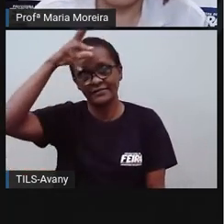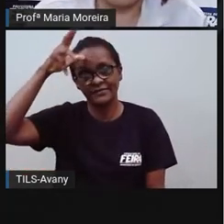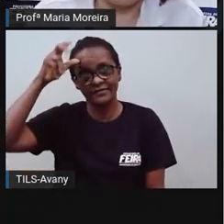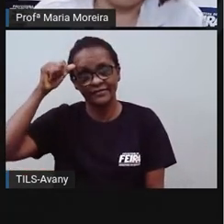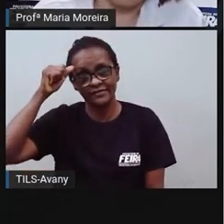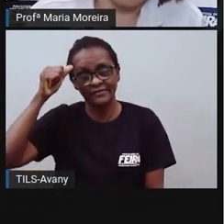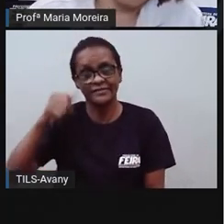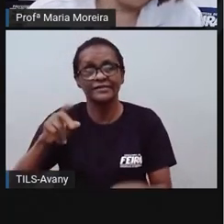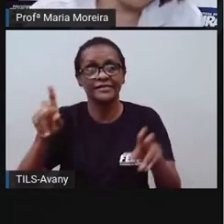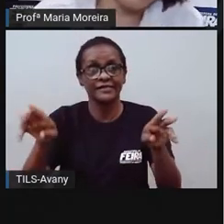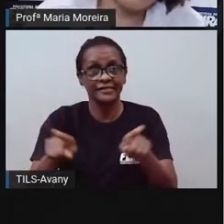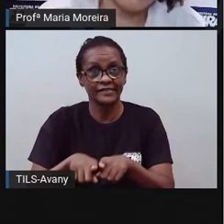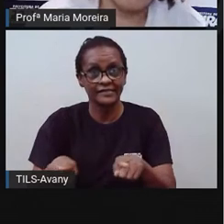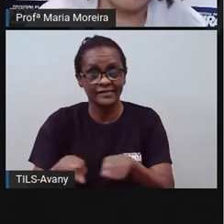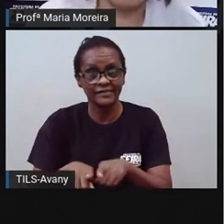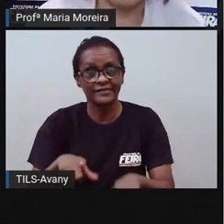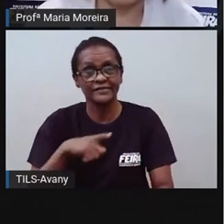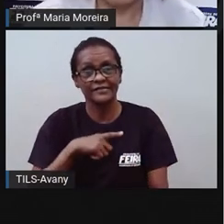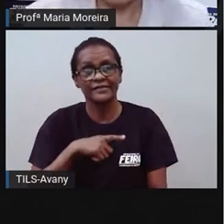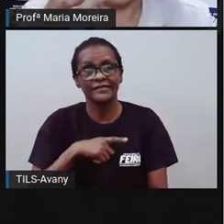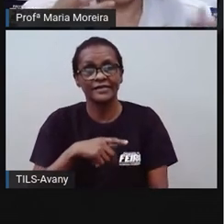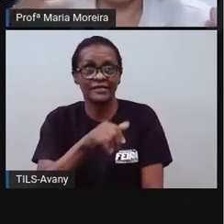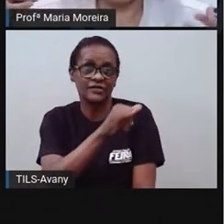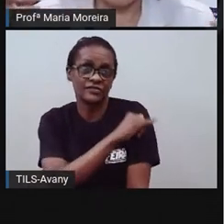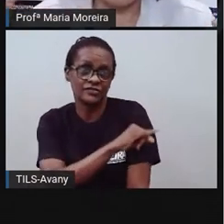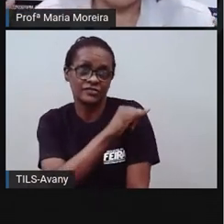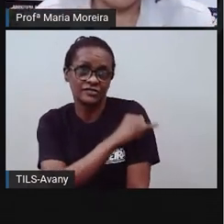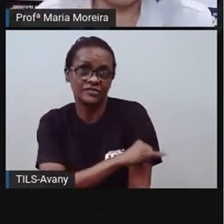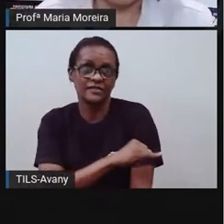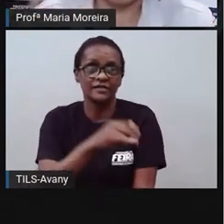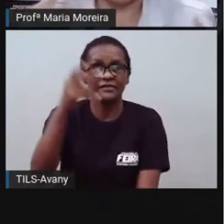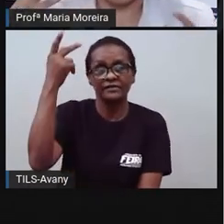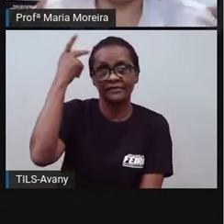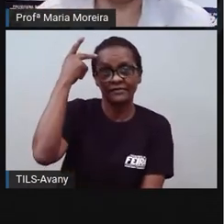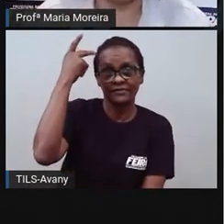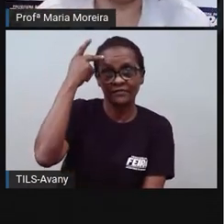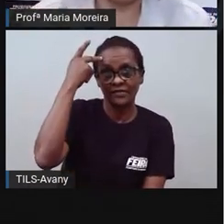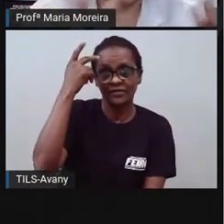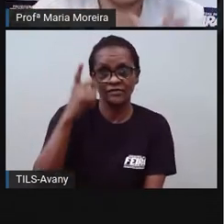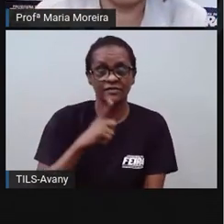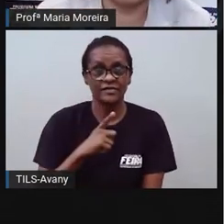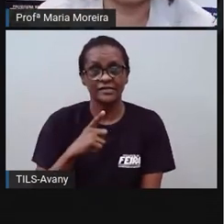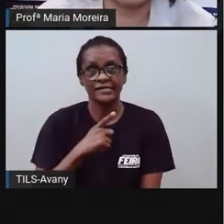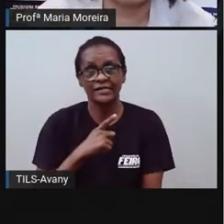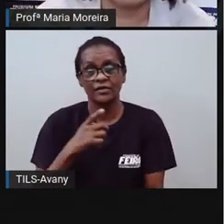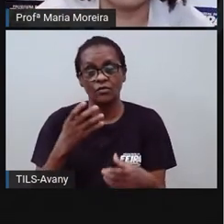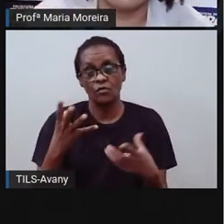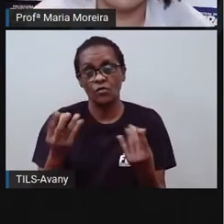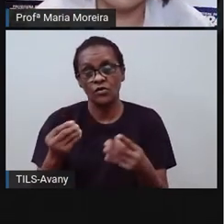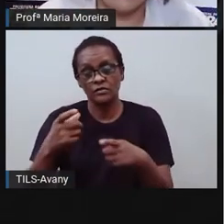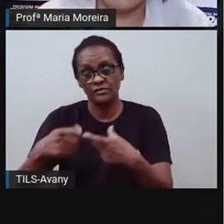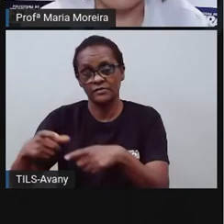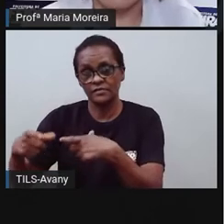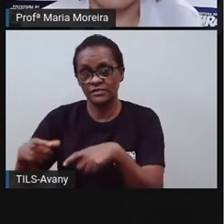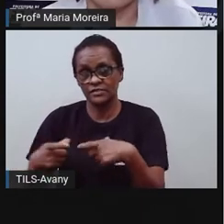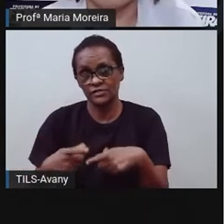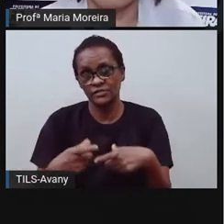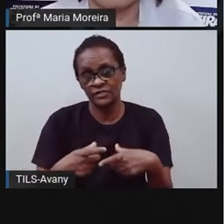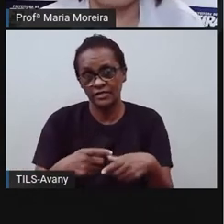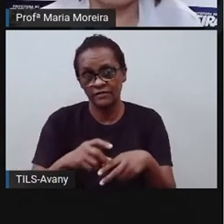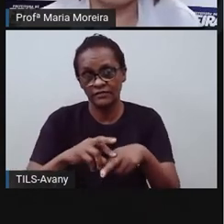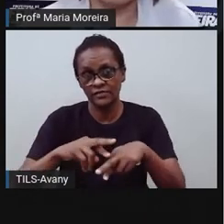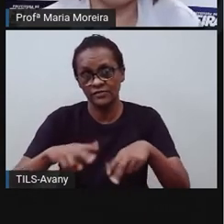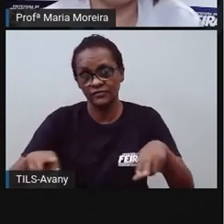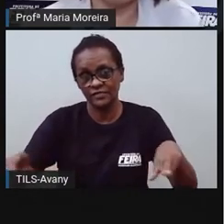Rio de Janeiro e São Paulo. Então, cada localidade aí, Cada estado vai ter essa característica.